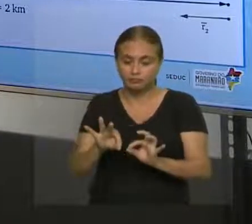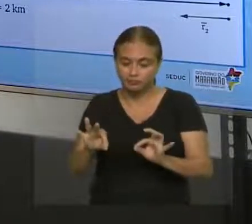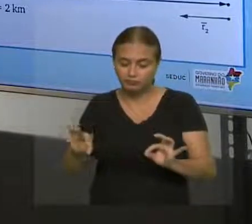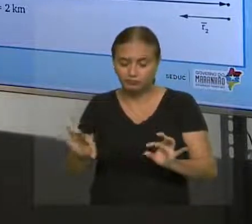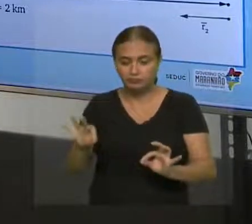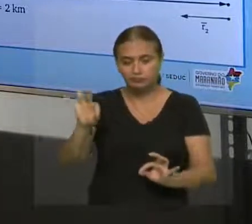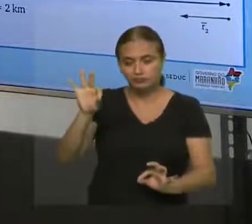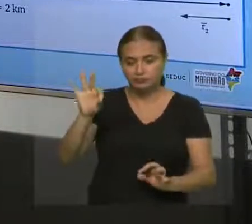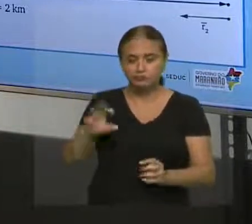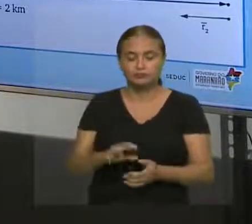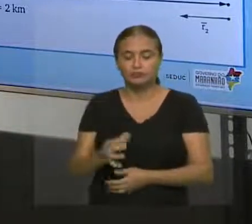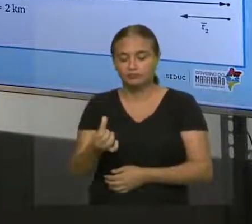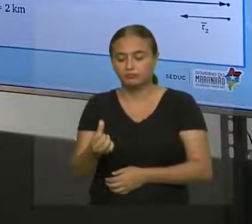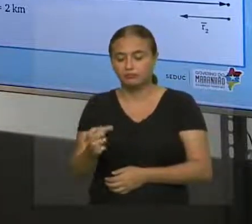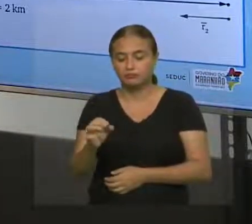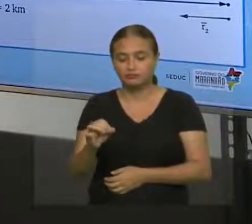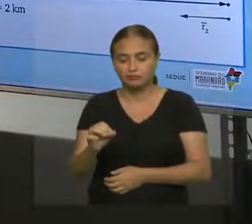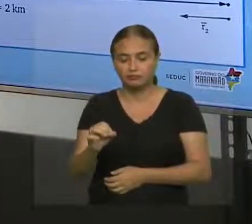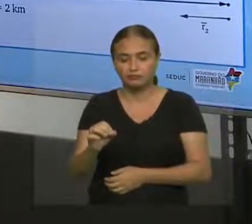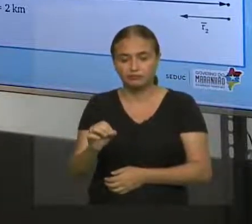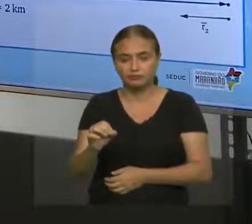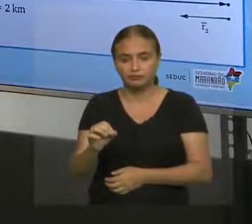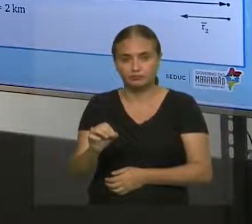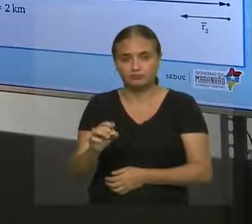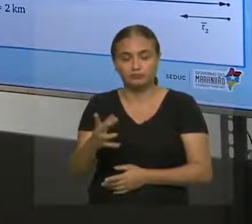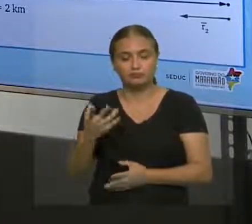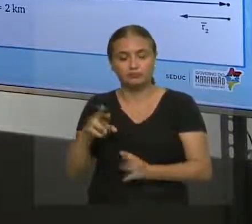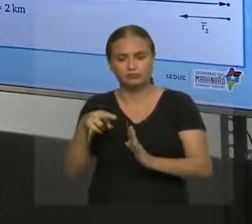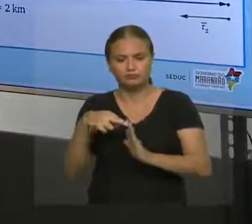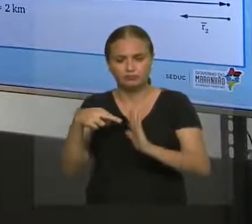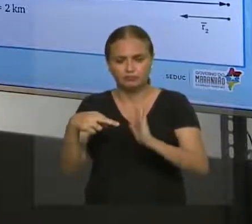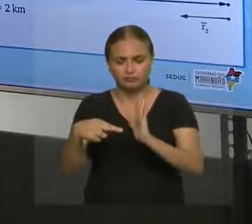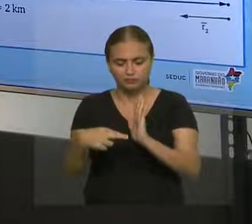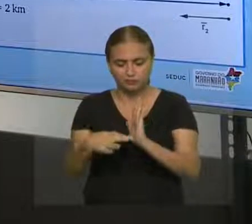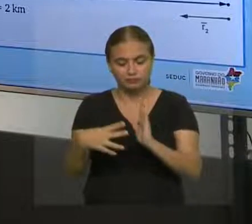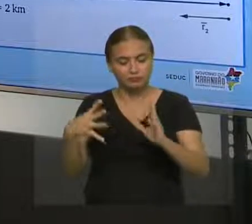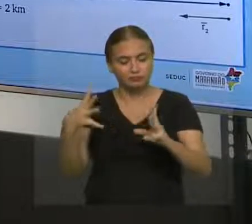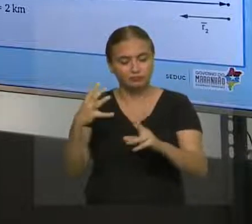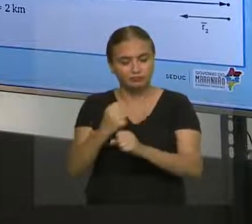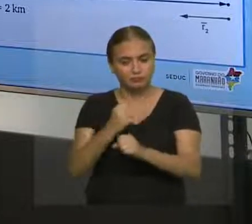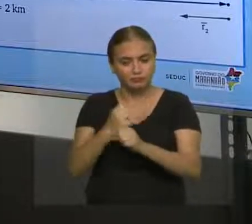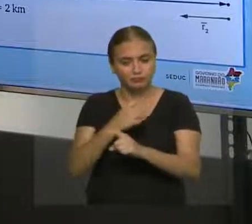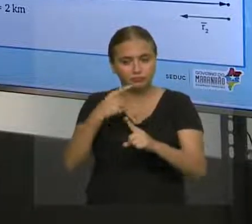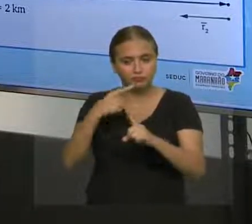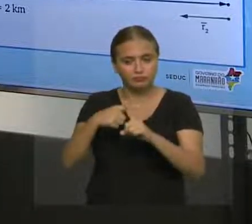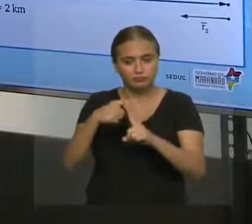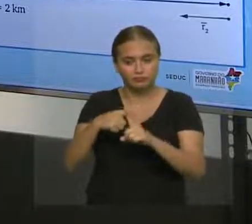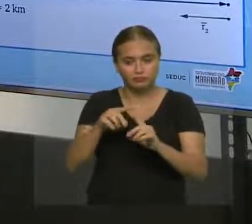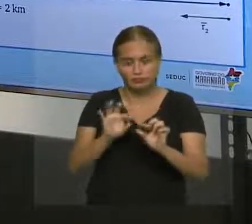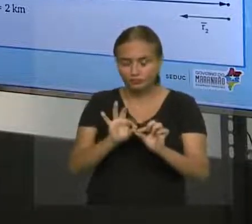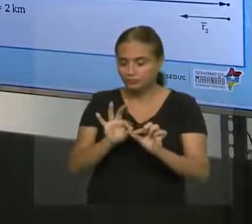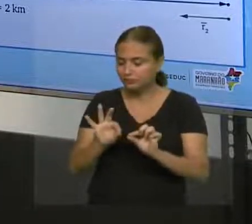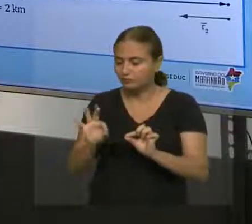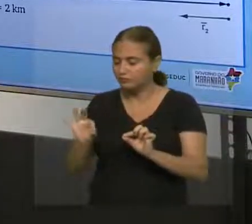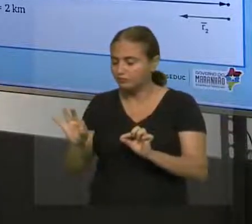entre eles um ângulo de 60 graus. O eu tenho que fazer? Se eu for aplicar a regra do holograma, eu tenho que pegar esse vetor R1 e jogar ele para cá.